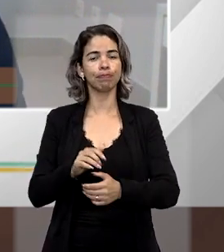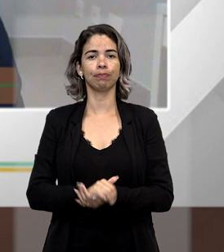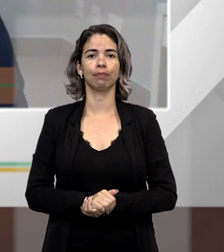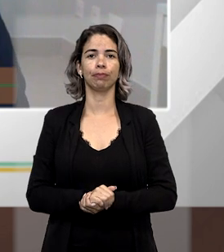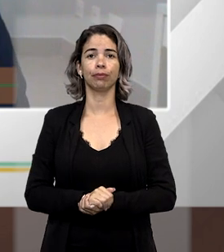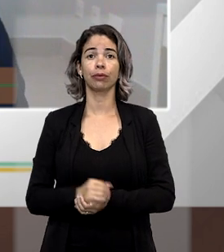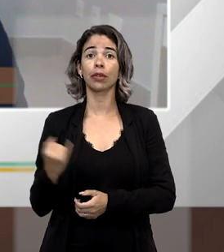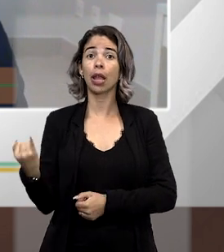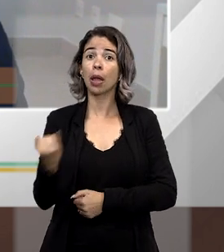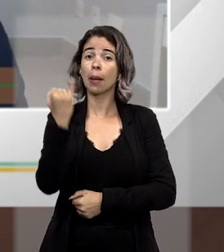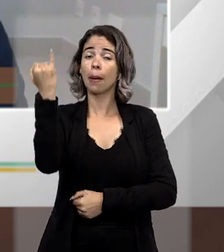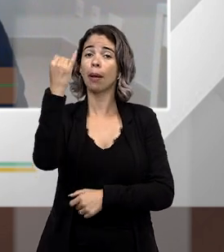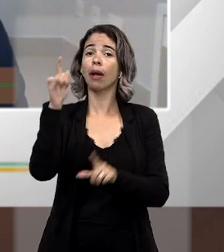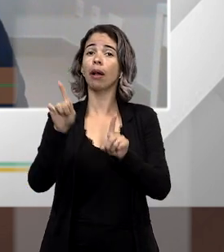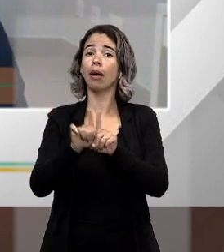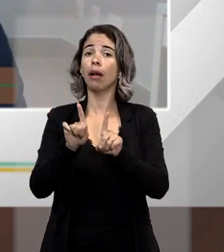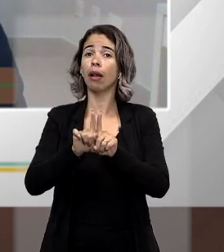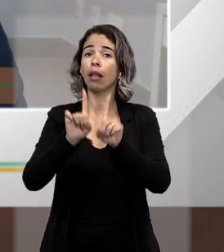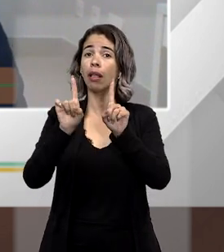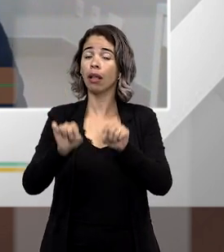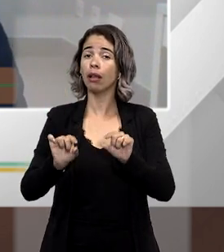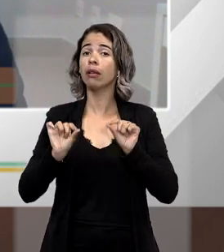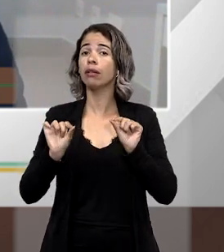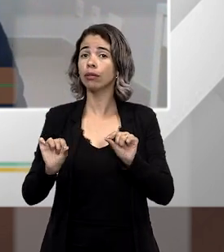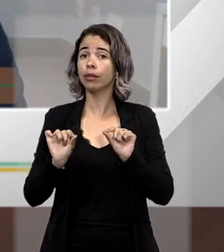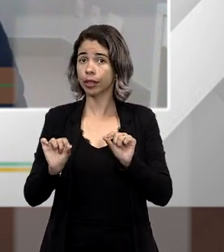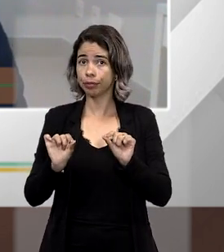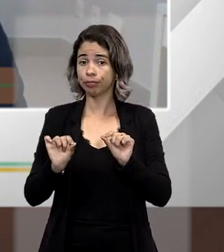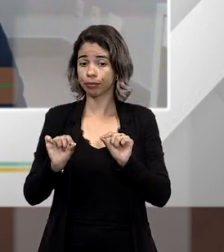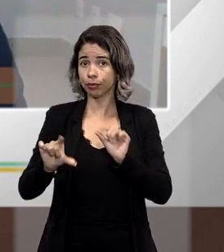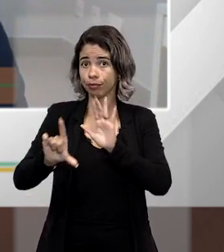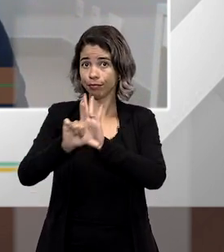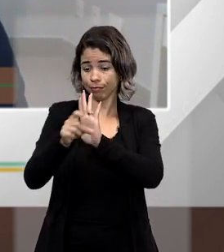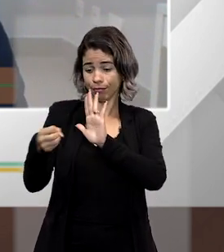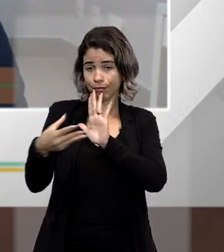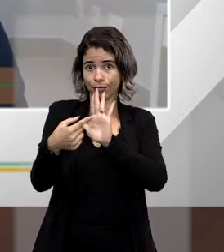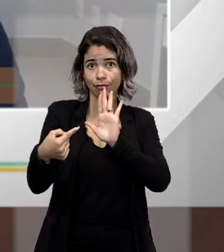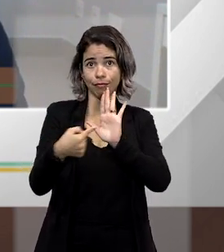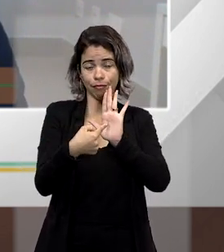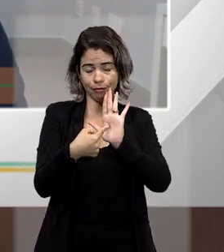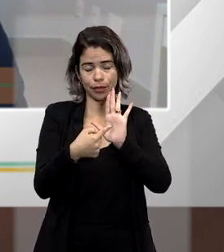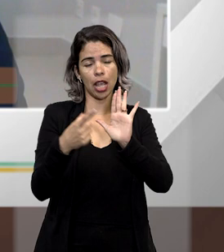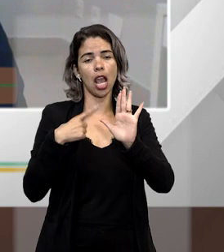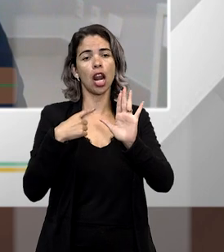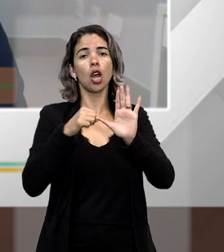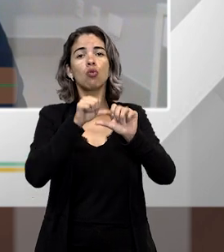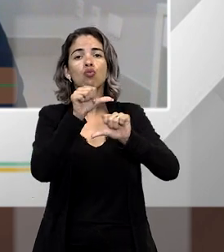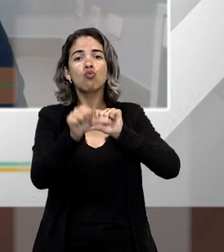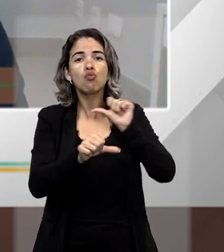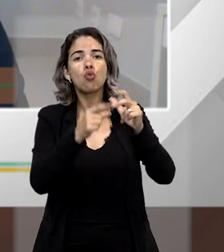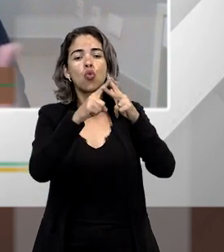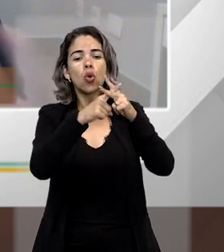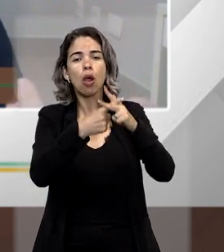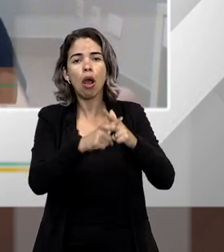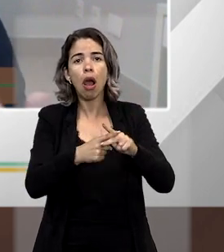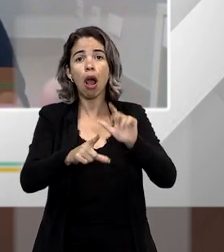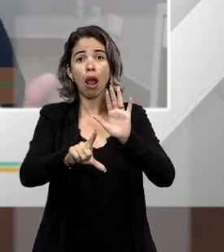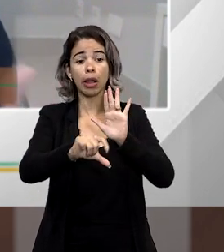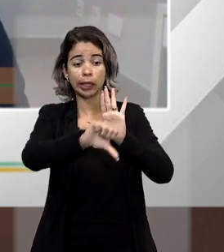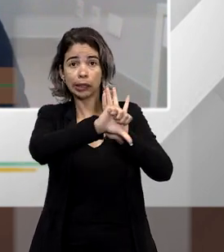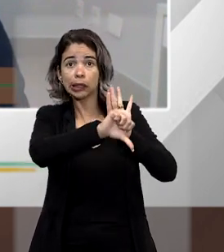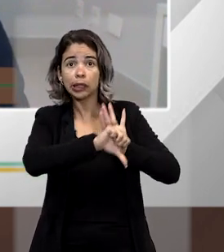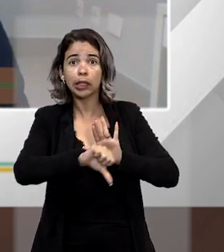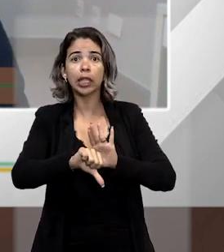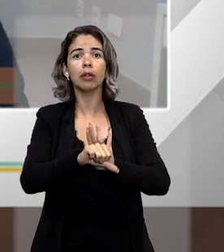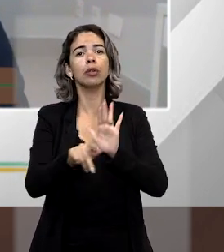E um outro detalhe importante, uma outra vantagem importante da Lei 14.197, ela reedita os crimes necessários para a